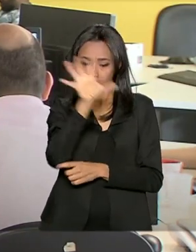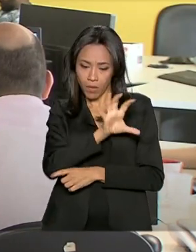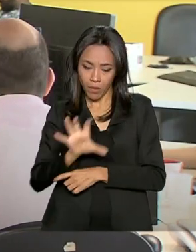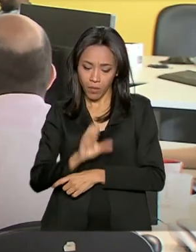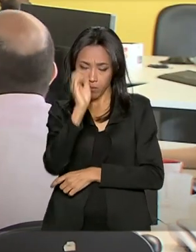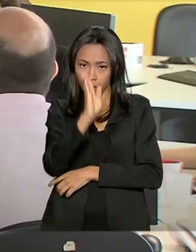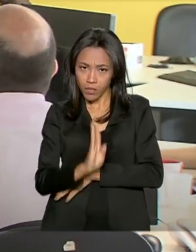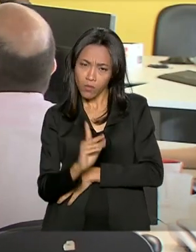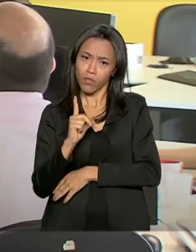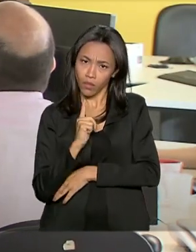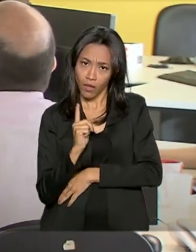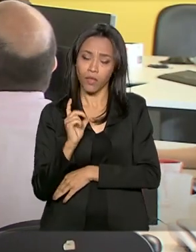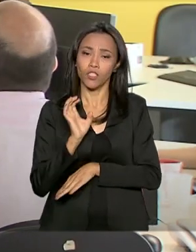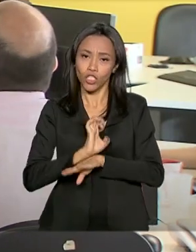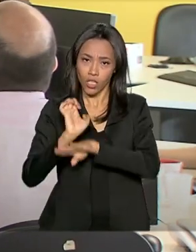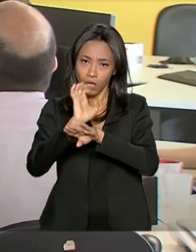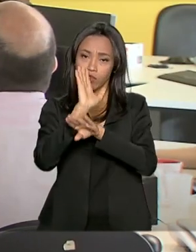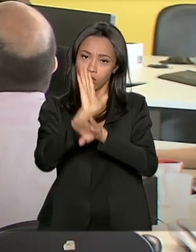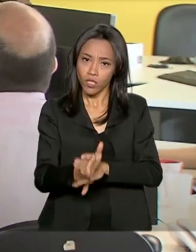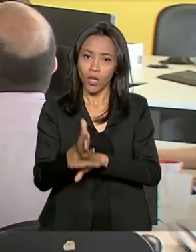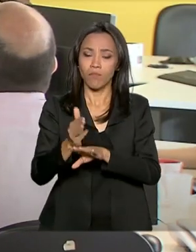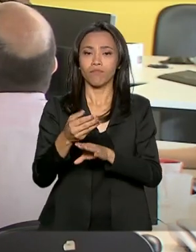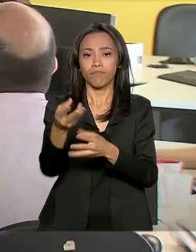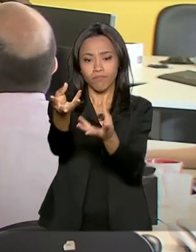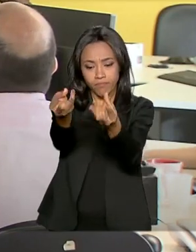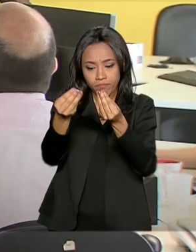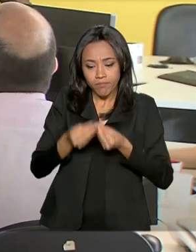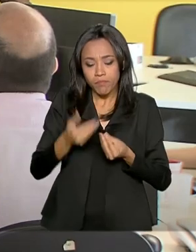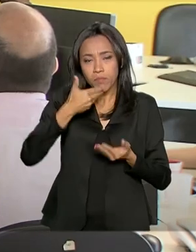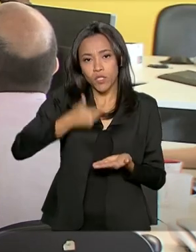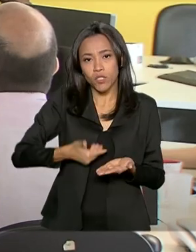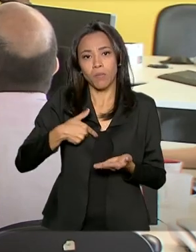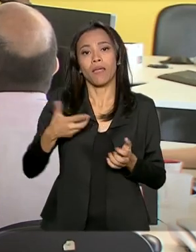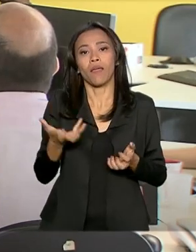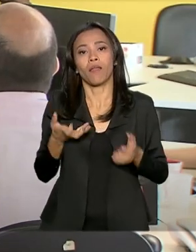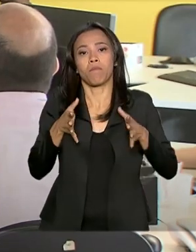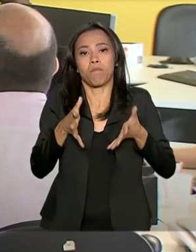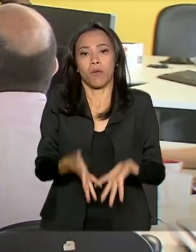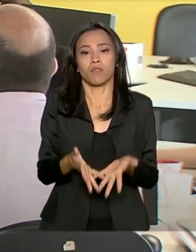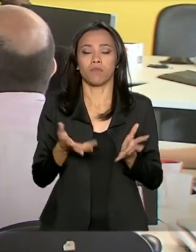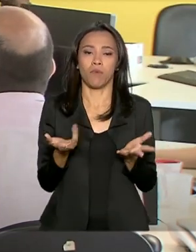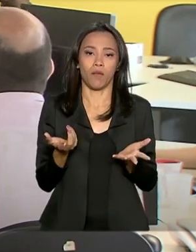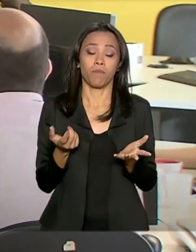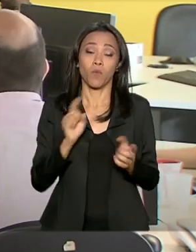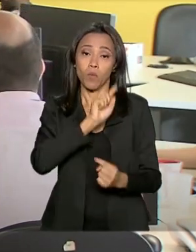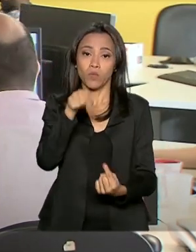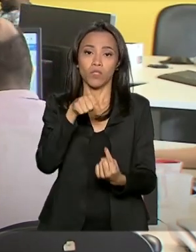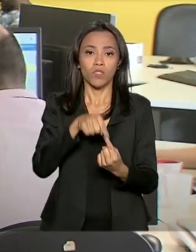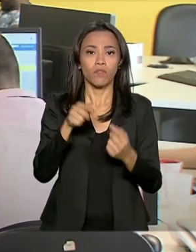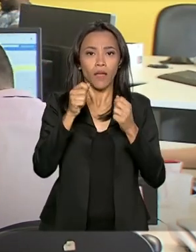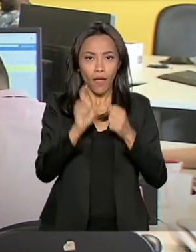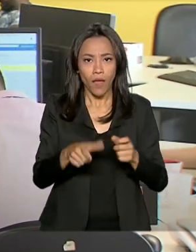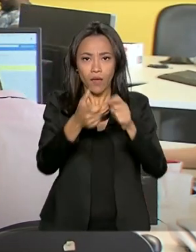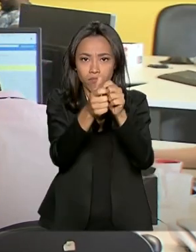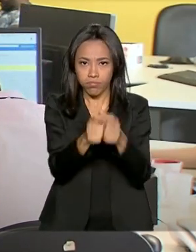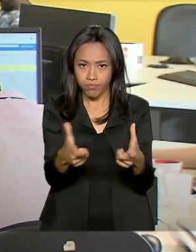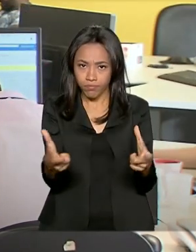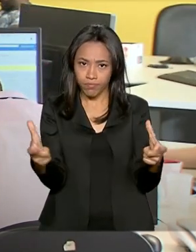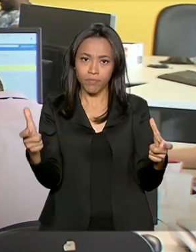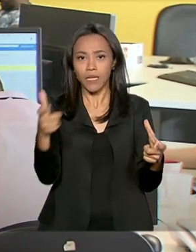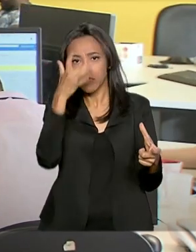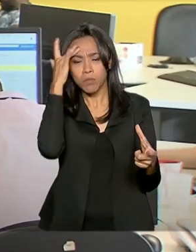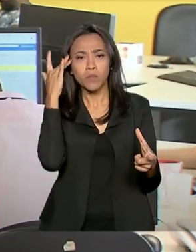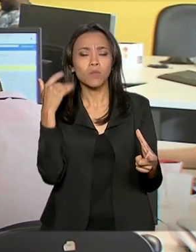há estados que enviaram solicitações para participar do programa. O objetivo é ampliar o acesso da população